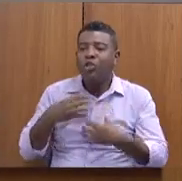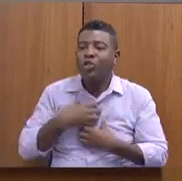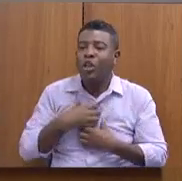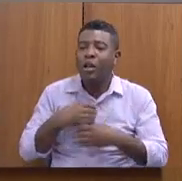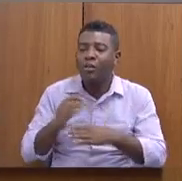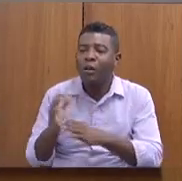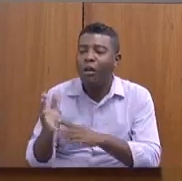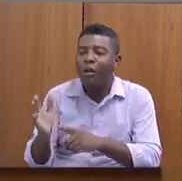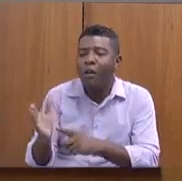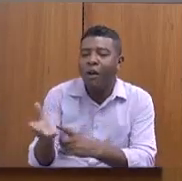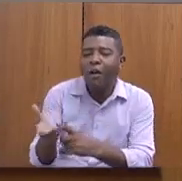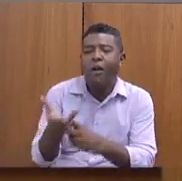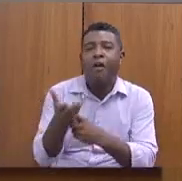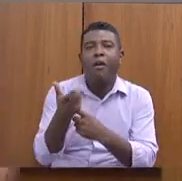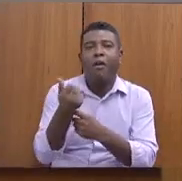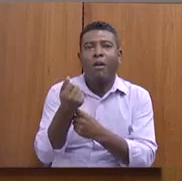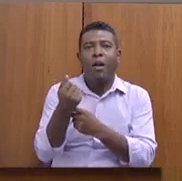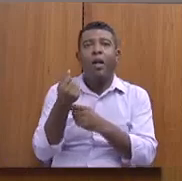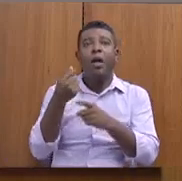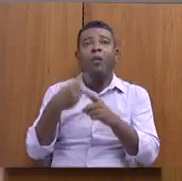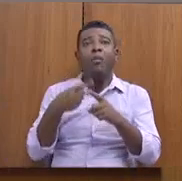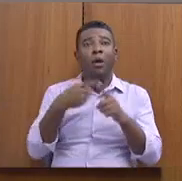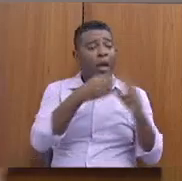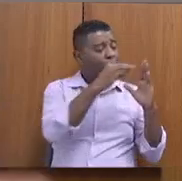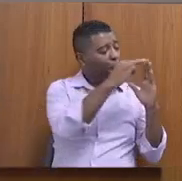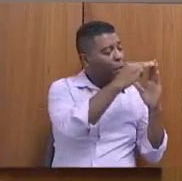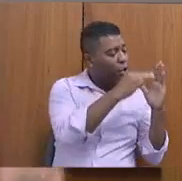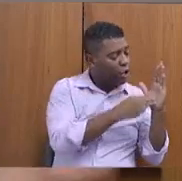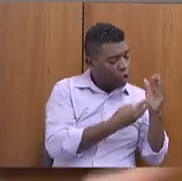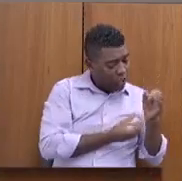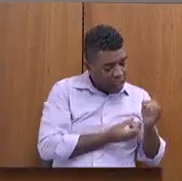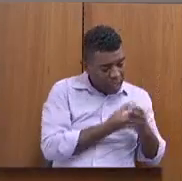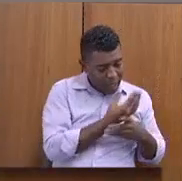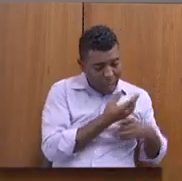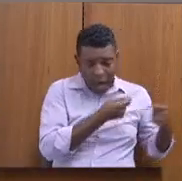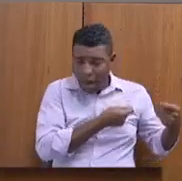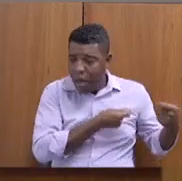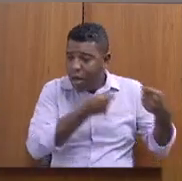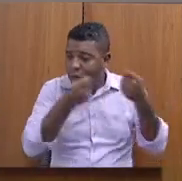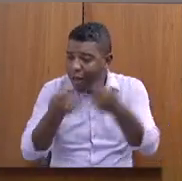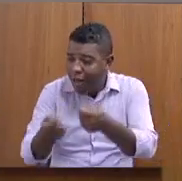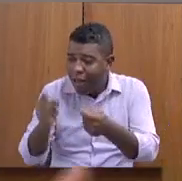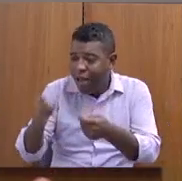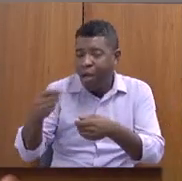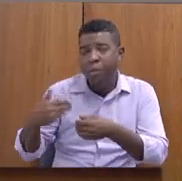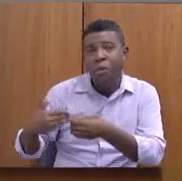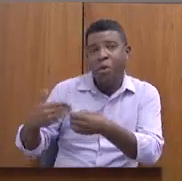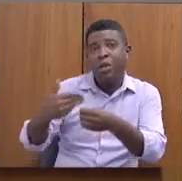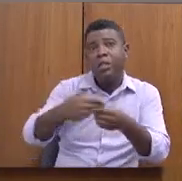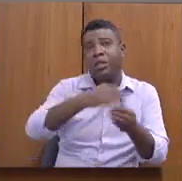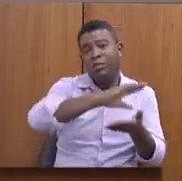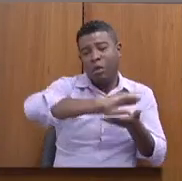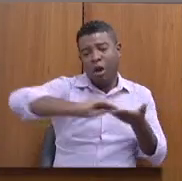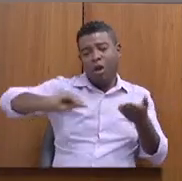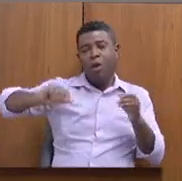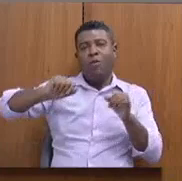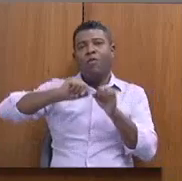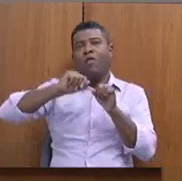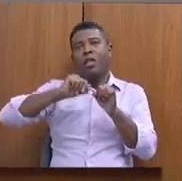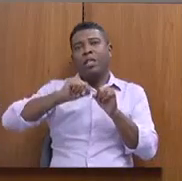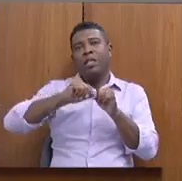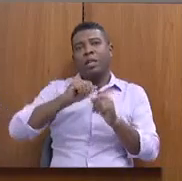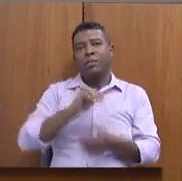desenvolve a metodologia, eu estou levando essa metodologia para os municípios executarem essa metodologia. Quanto às